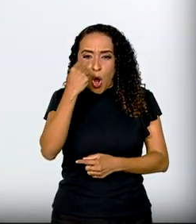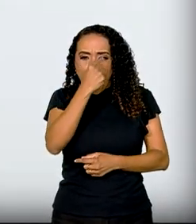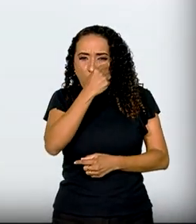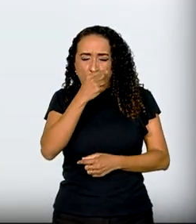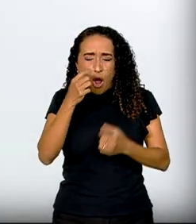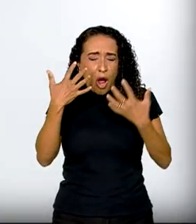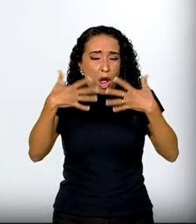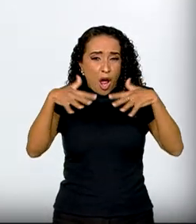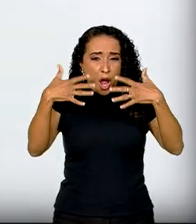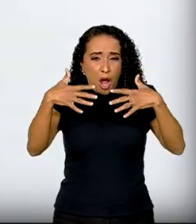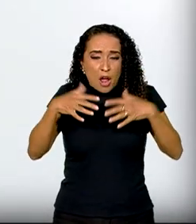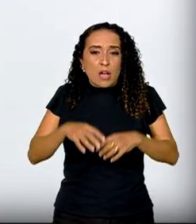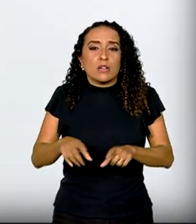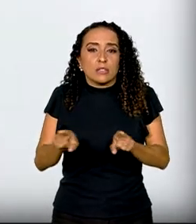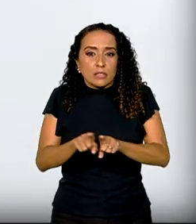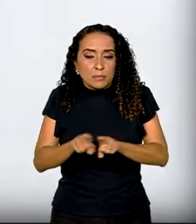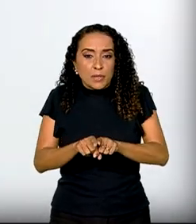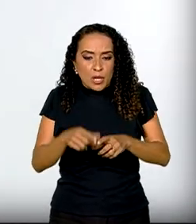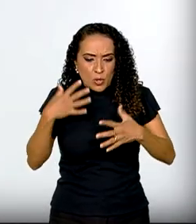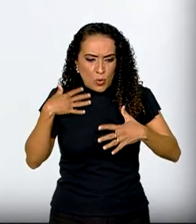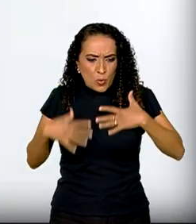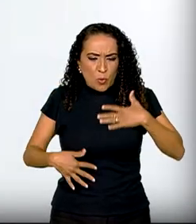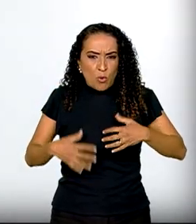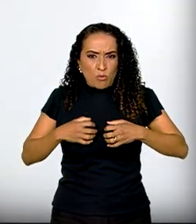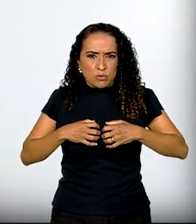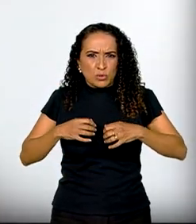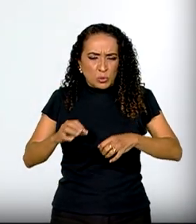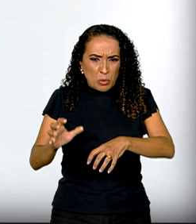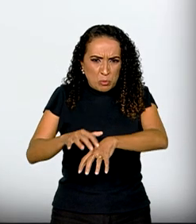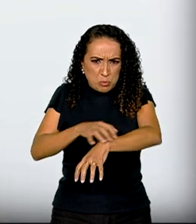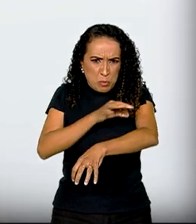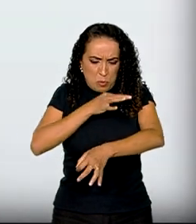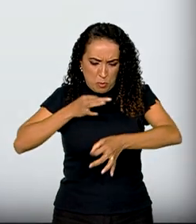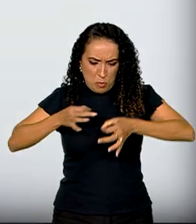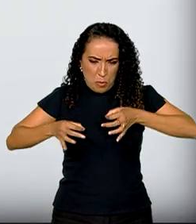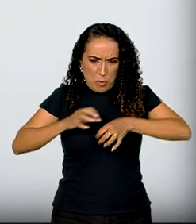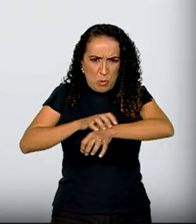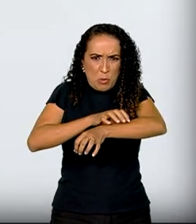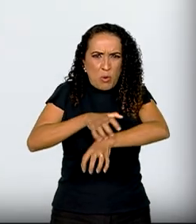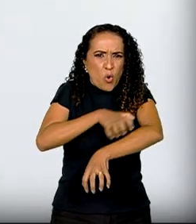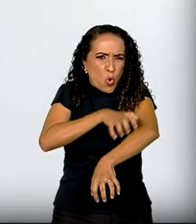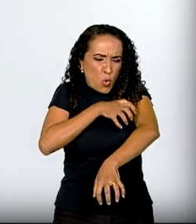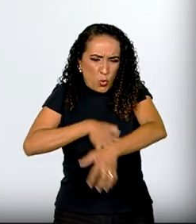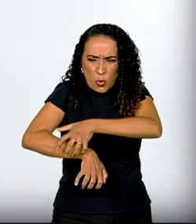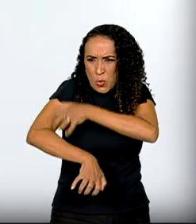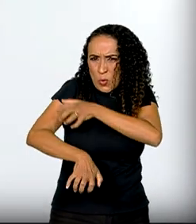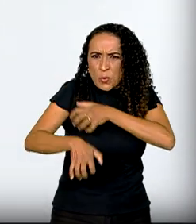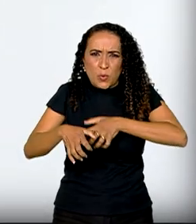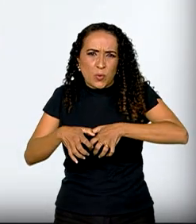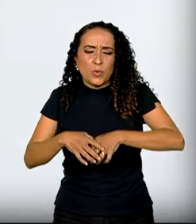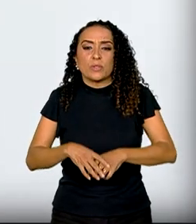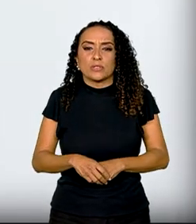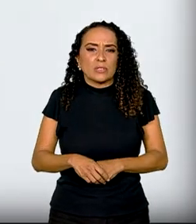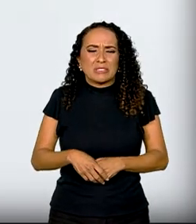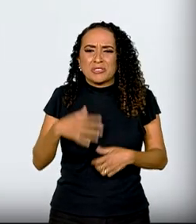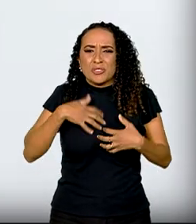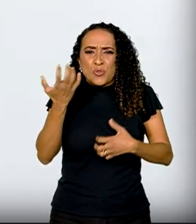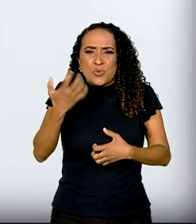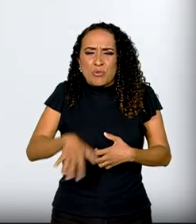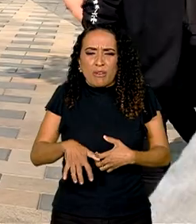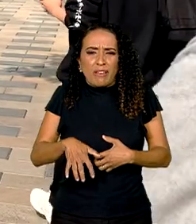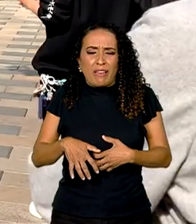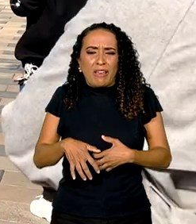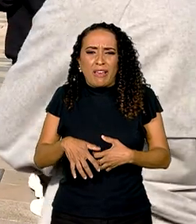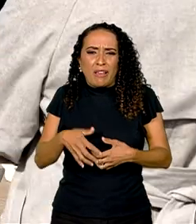ardiam e o meu corpo encheu de bolinhas. Eu me encorçava o tempo todo. Eu não queria sair da